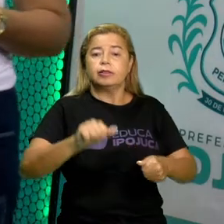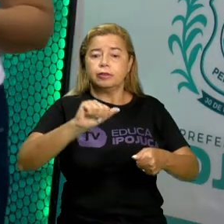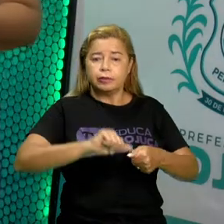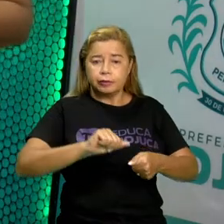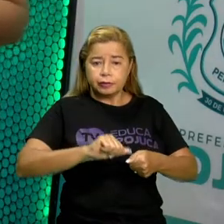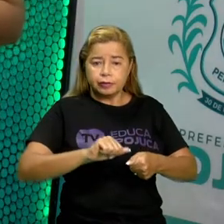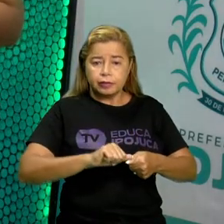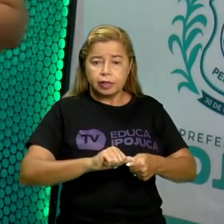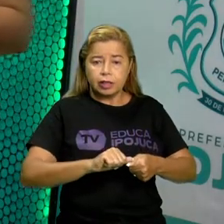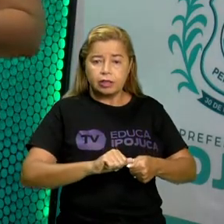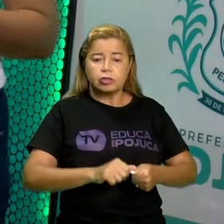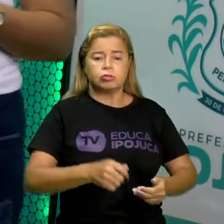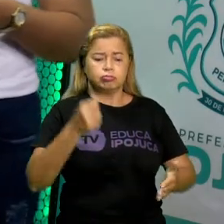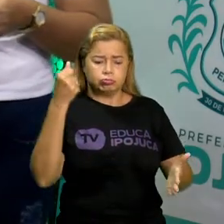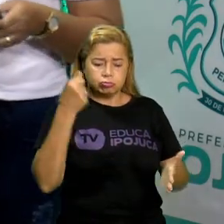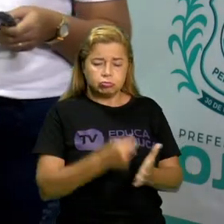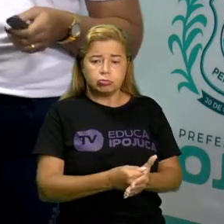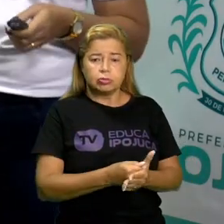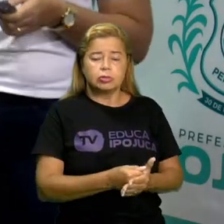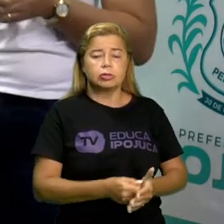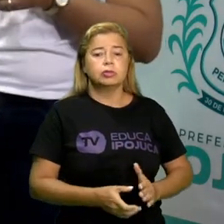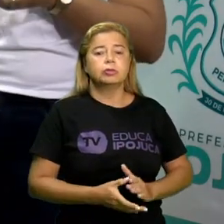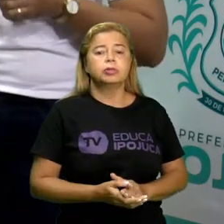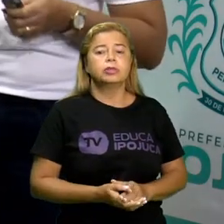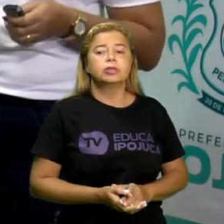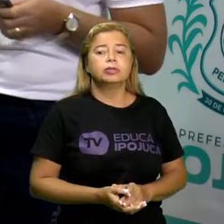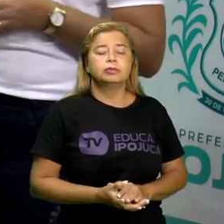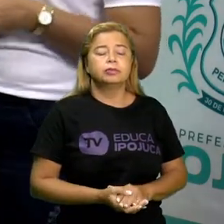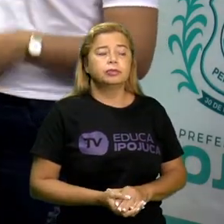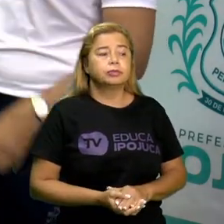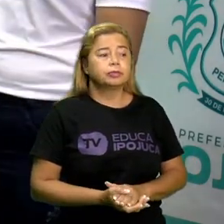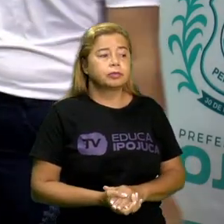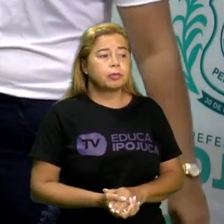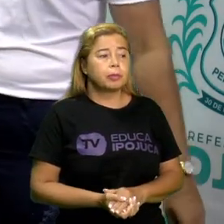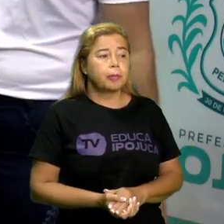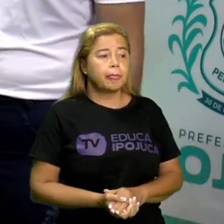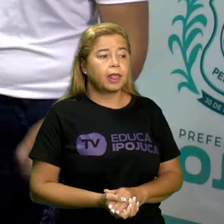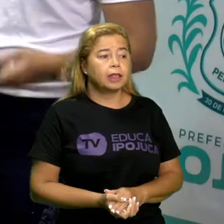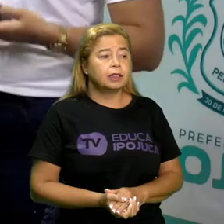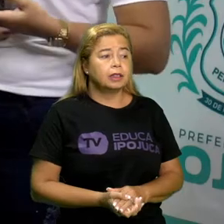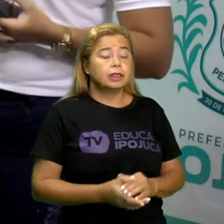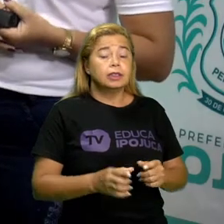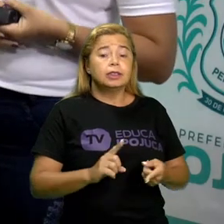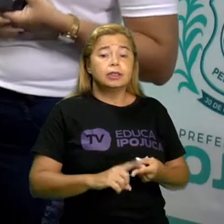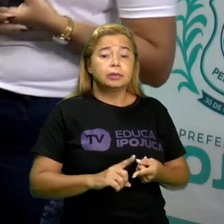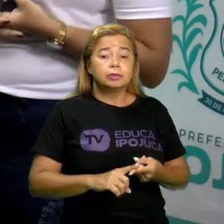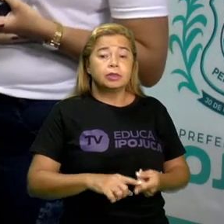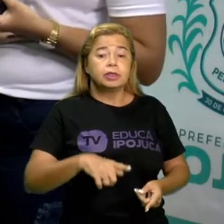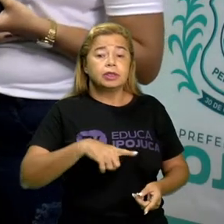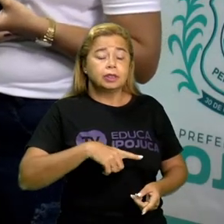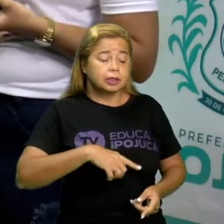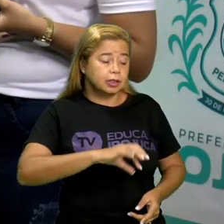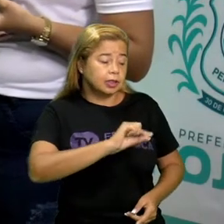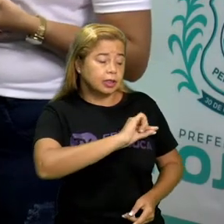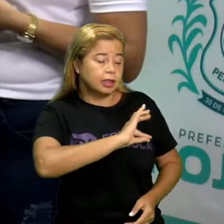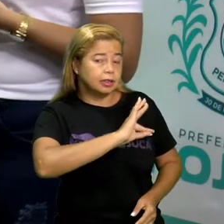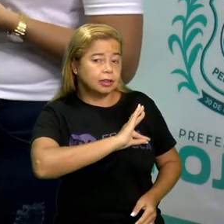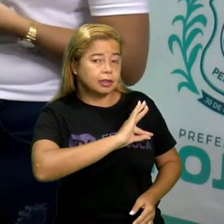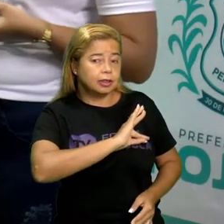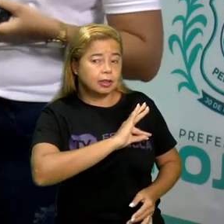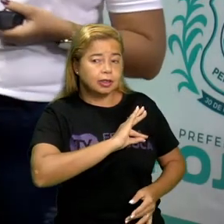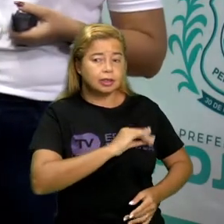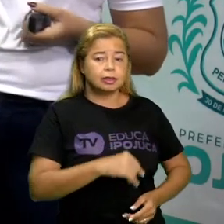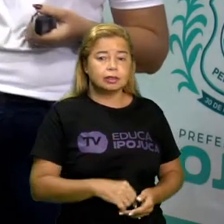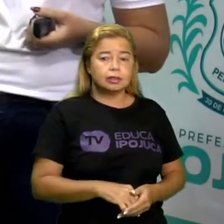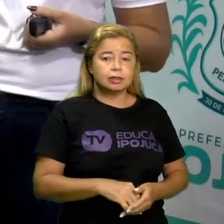gente percoe ao Ministério Público e ela faz essa lei ser cumprida. Aqui a gente tem a Delegacia de Ipujuca. Quem